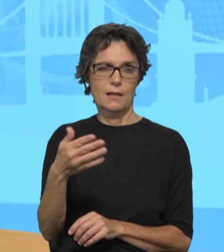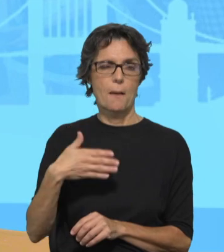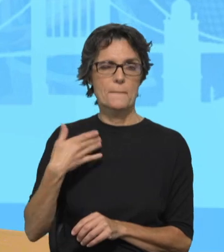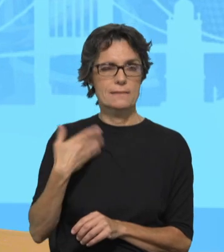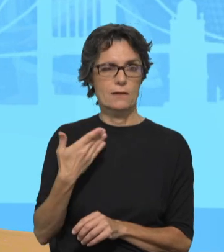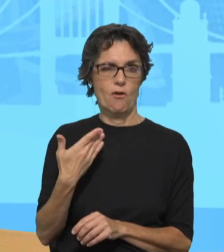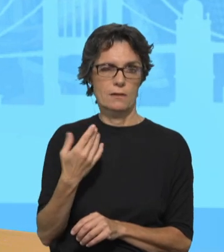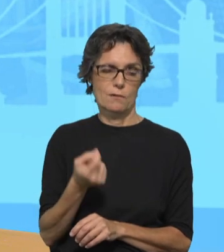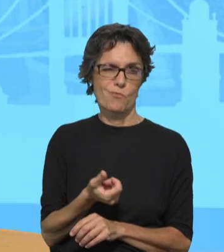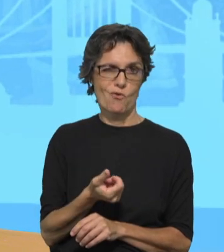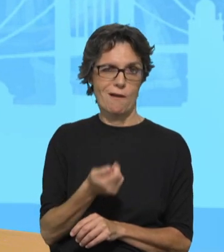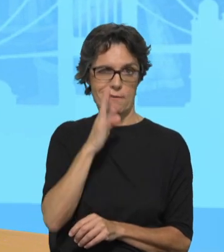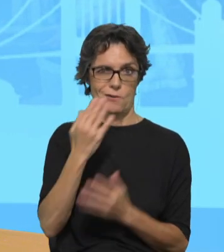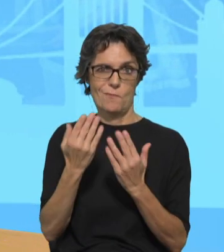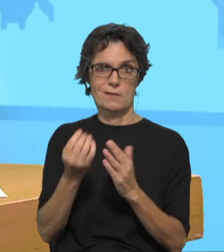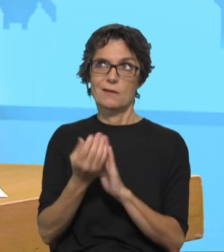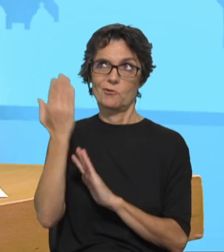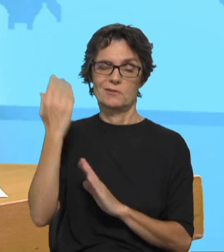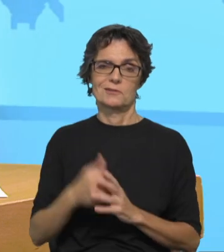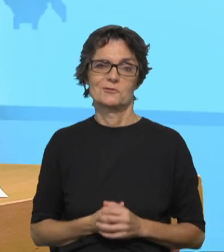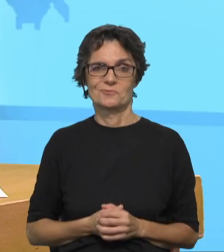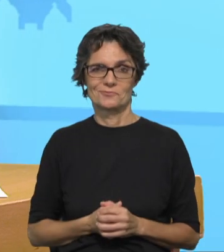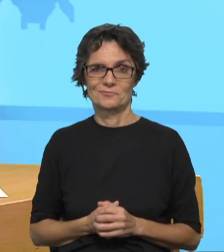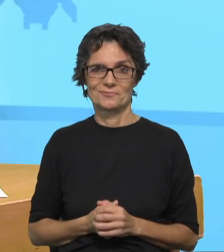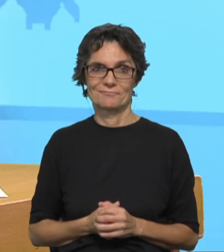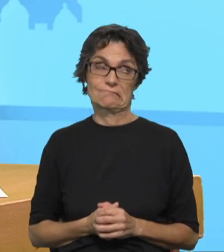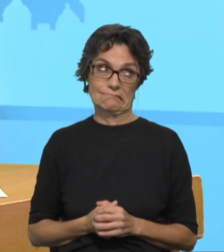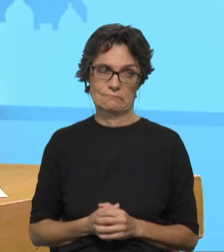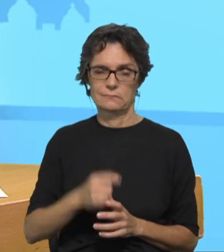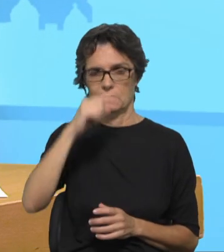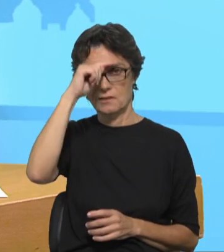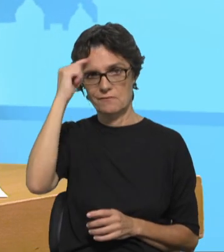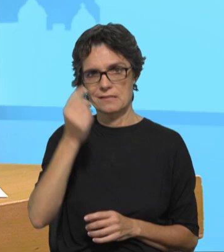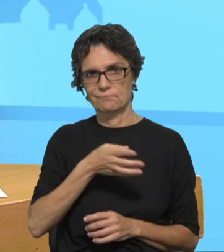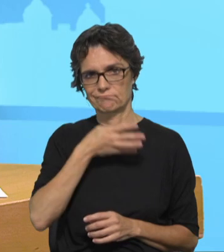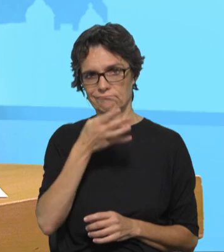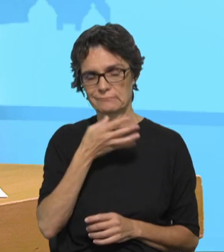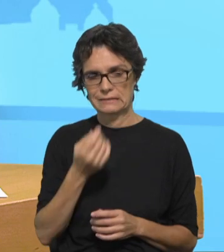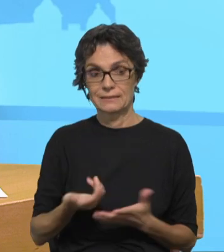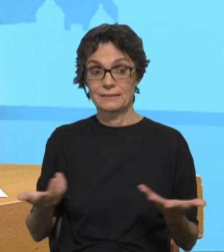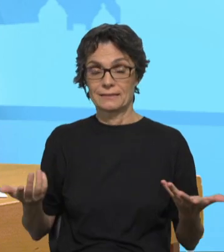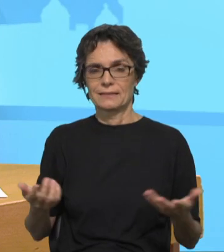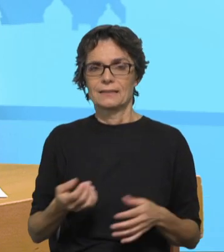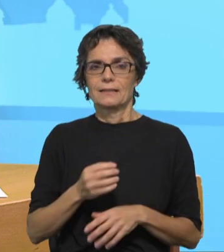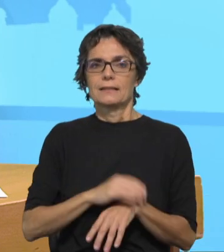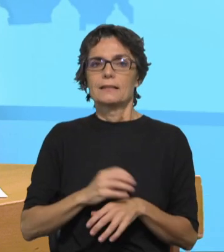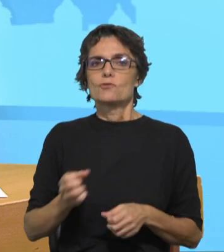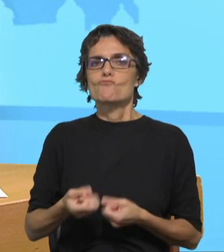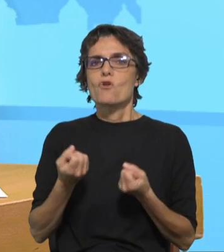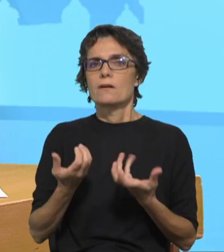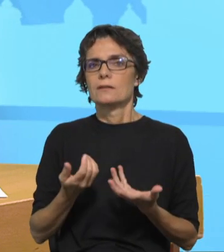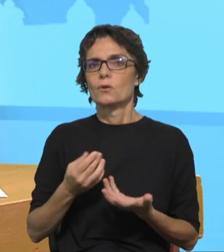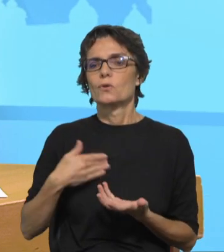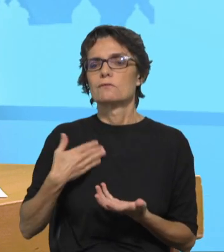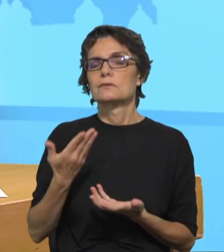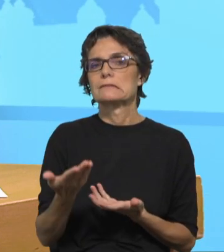com o próximo. É que isto é difícil demais, ou seja, perdoar, perdoar do coração, continua a